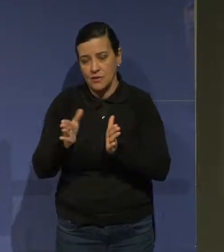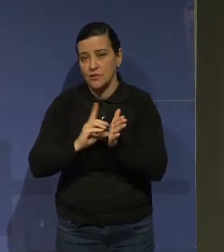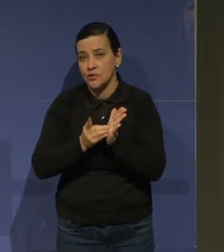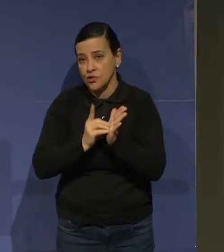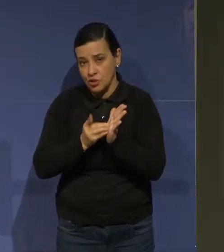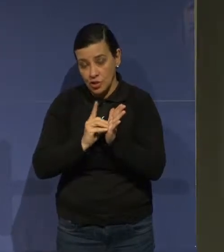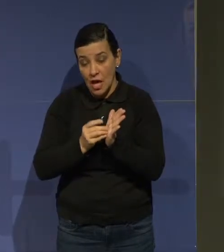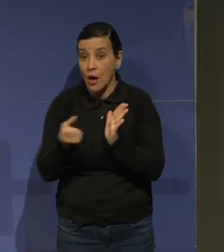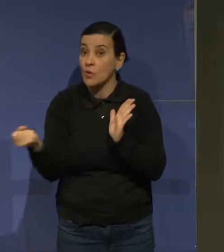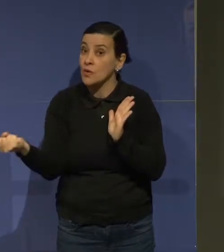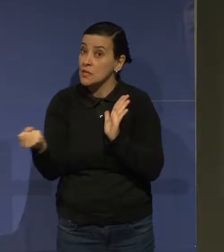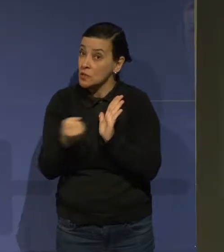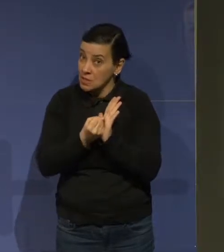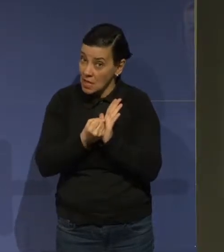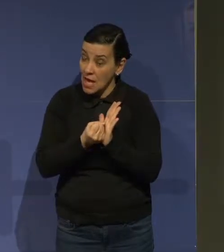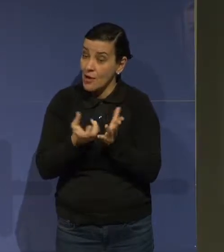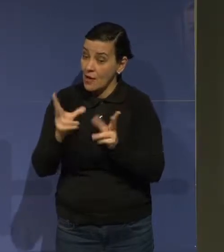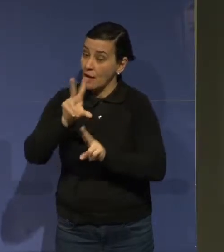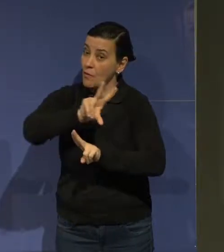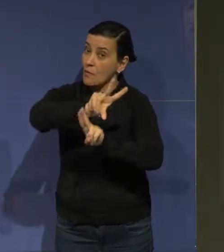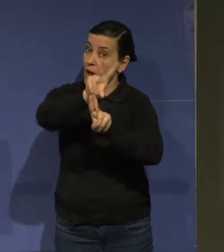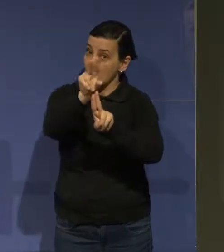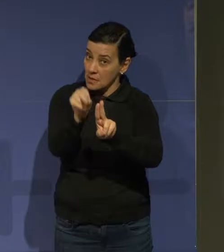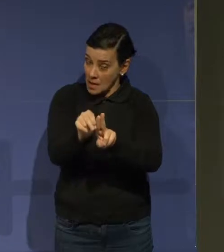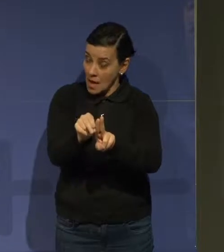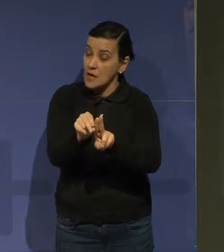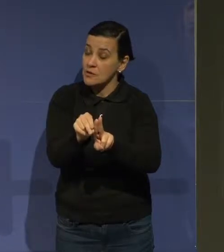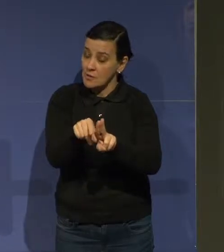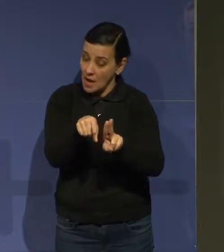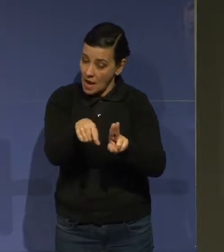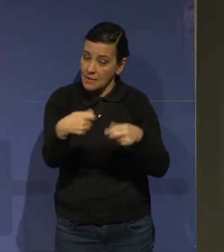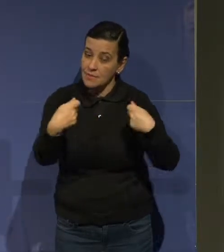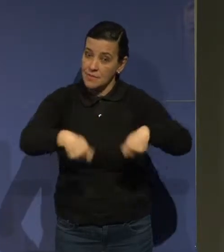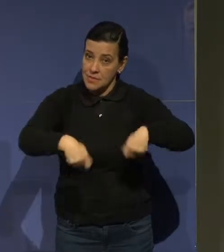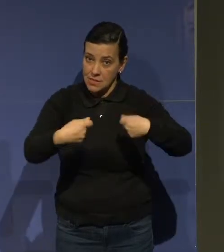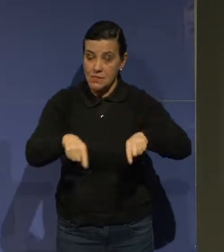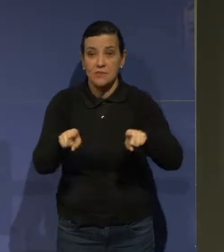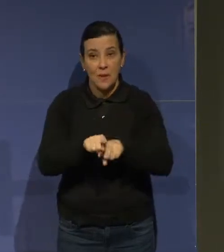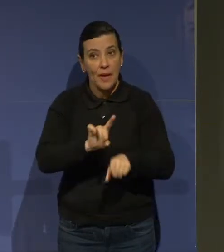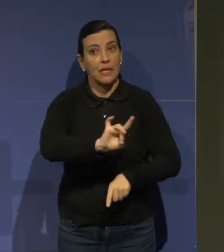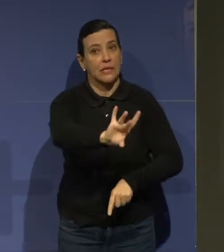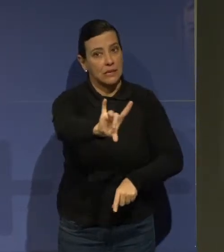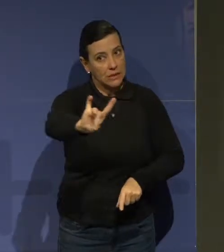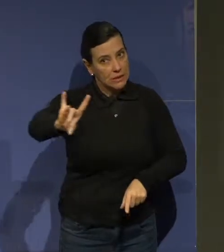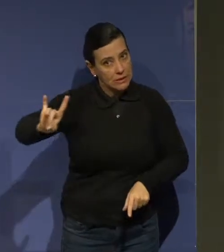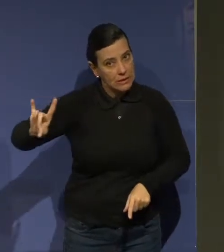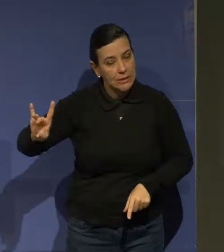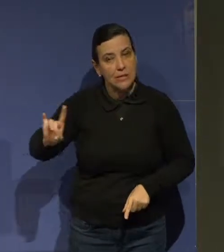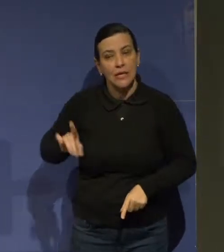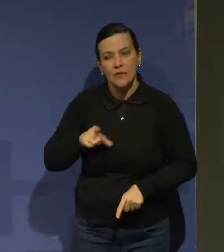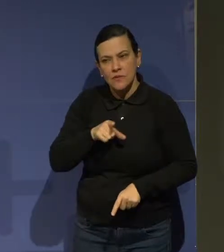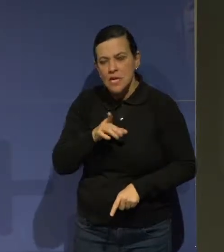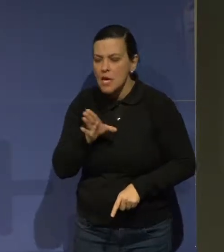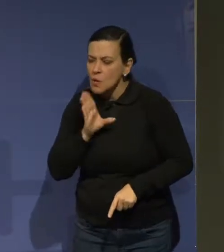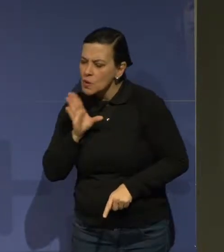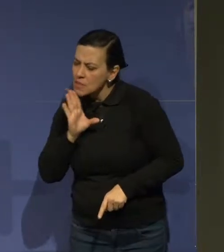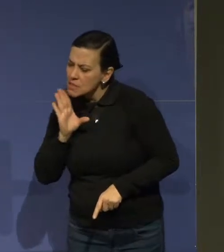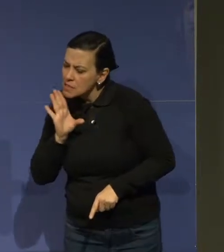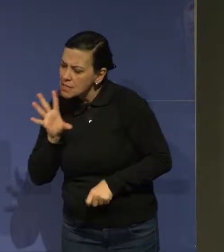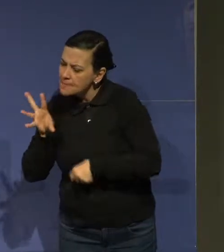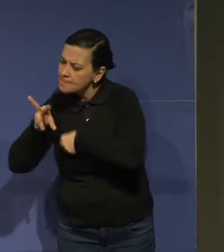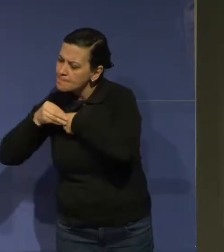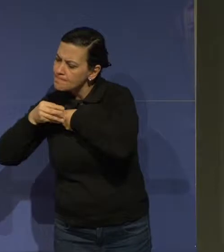Esse selo que eu quero que o Bradesco tenha. E que vocês também, na medida do possível, conheçam, se